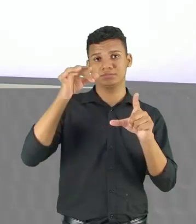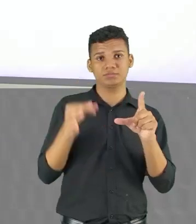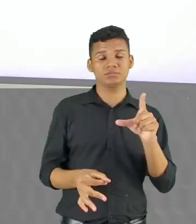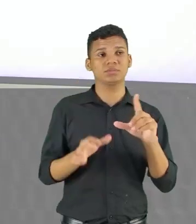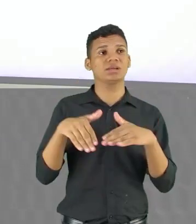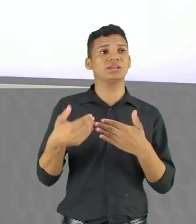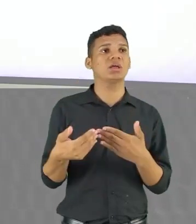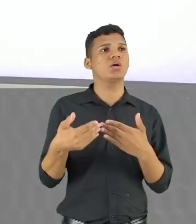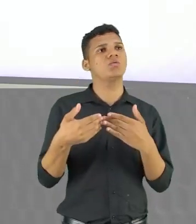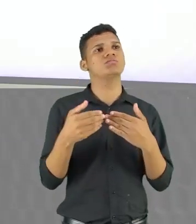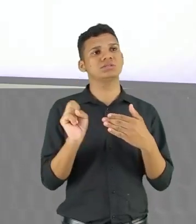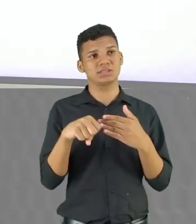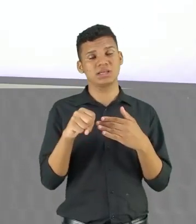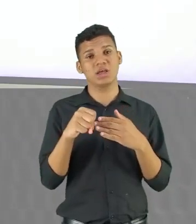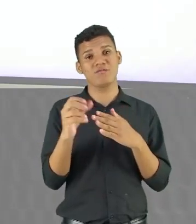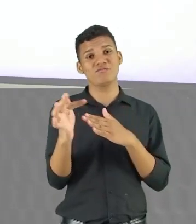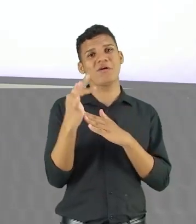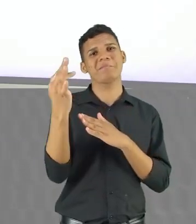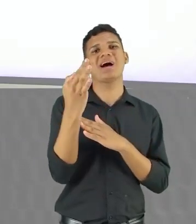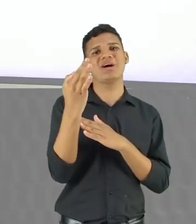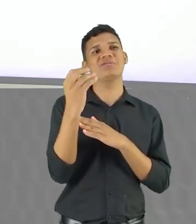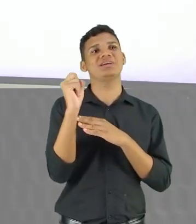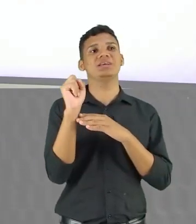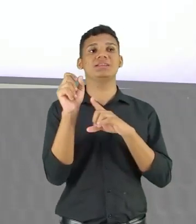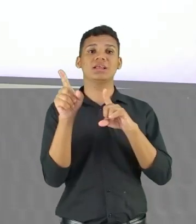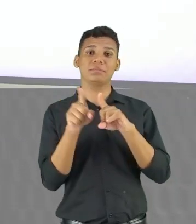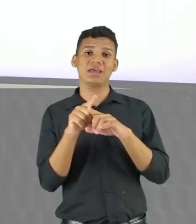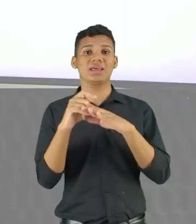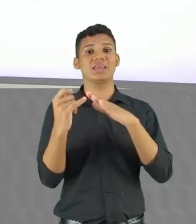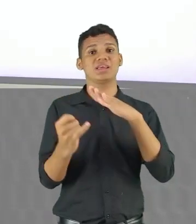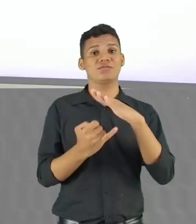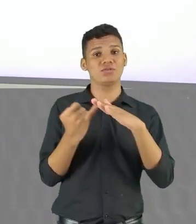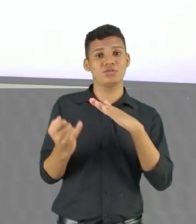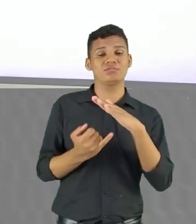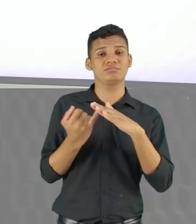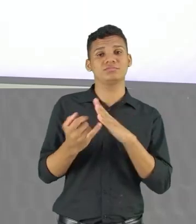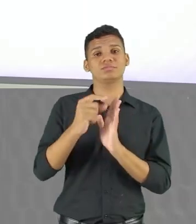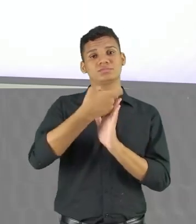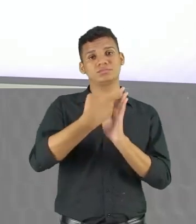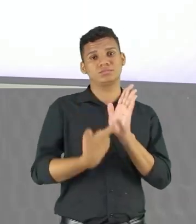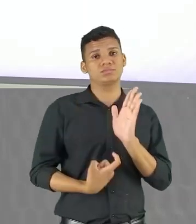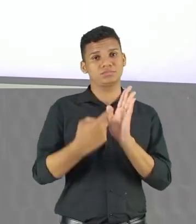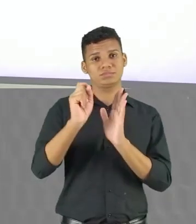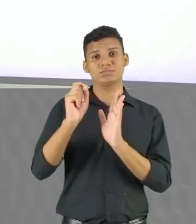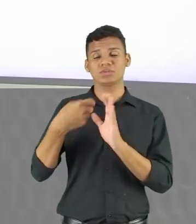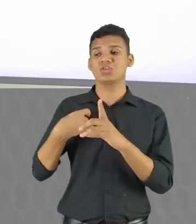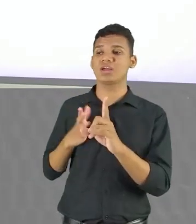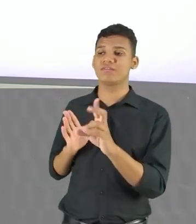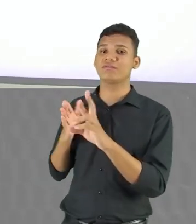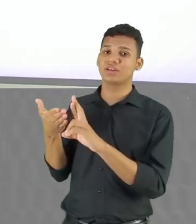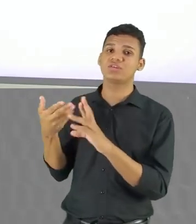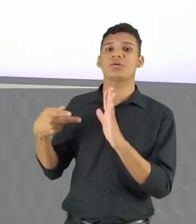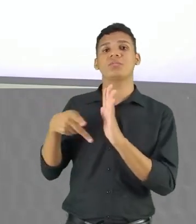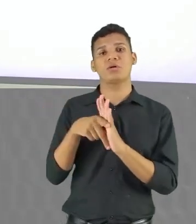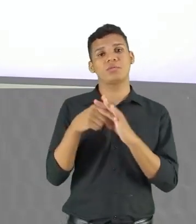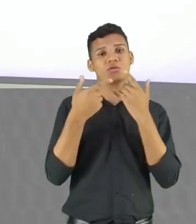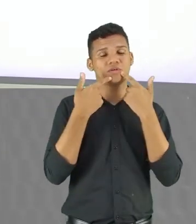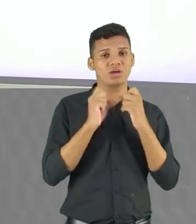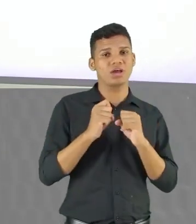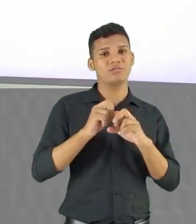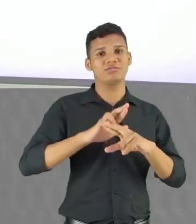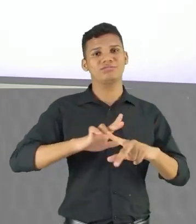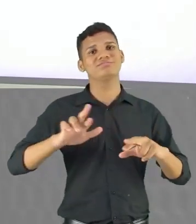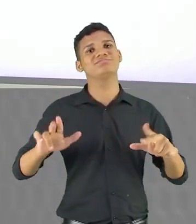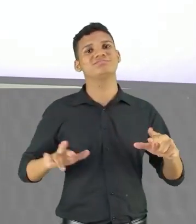informais. Então, um texto que traz um poema, mas trata o quê? De aspectos referentes à variação linguística. Então, a gente vê esses